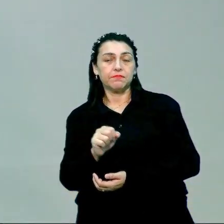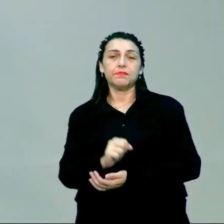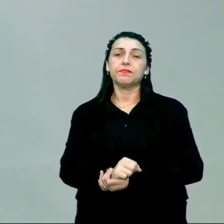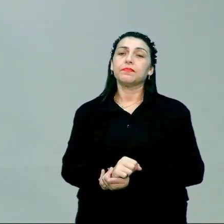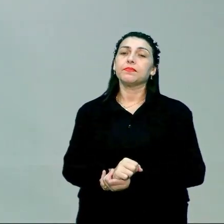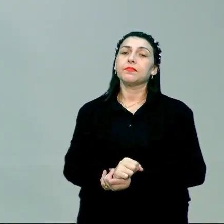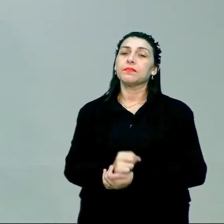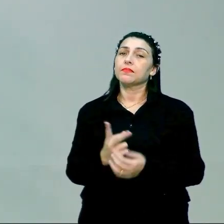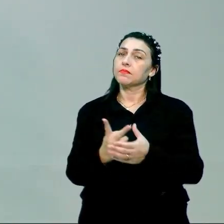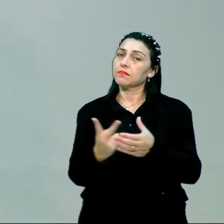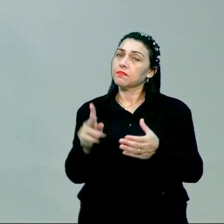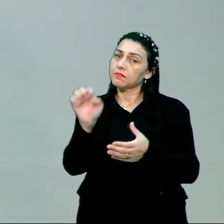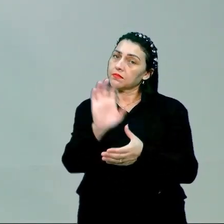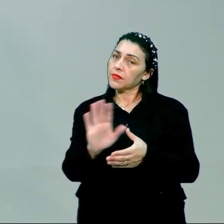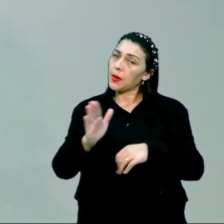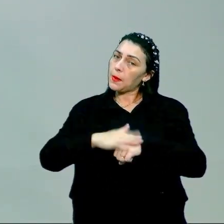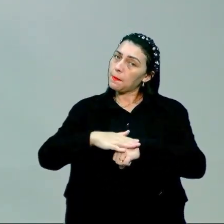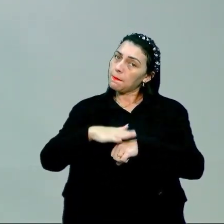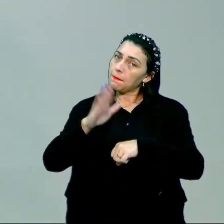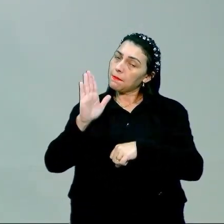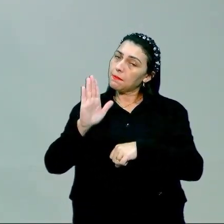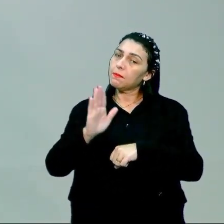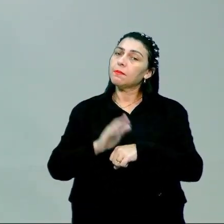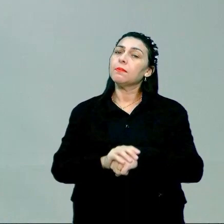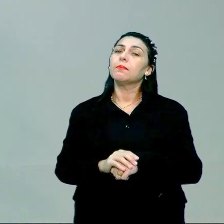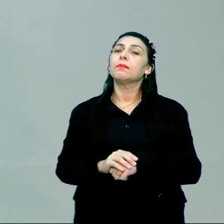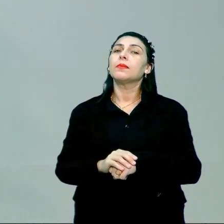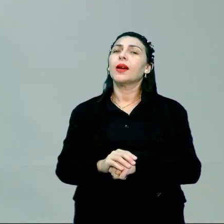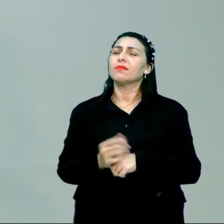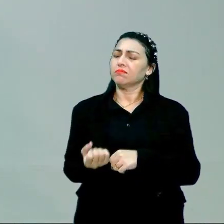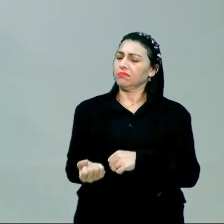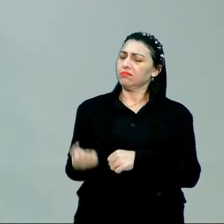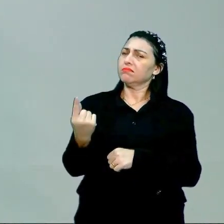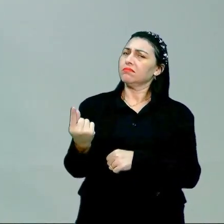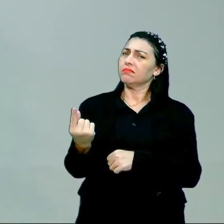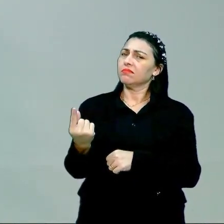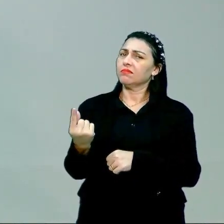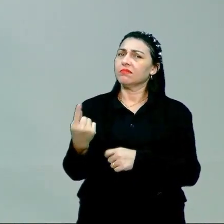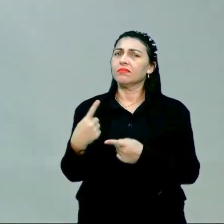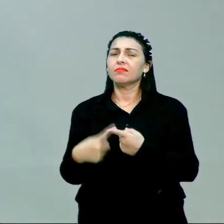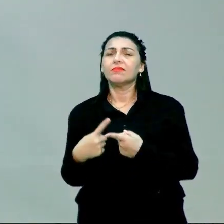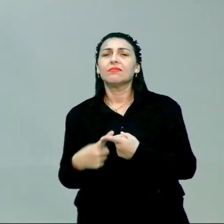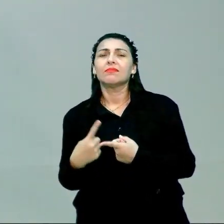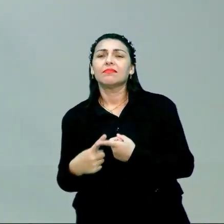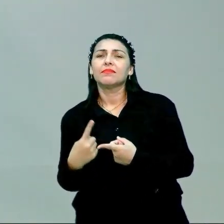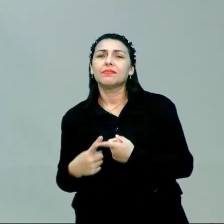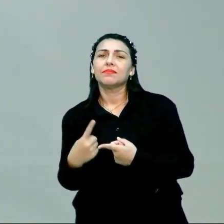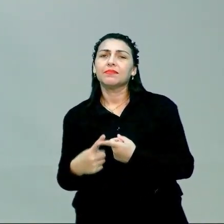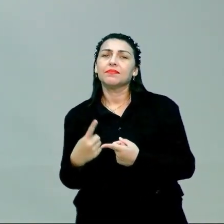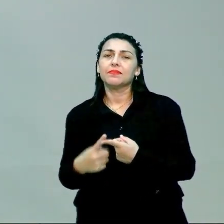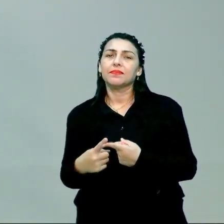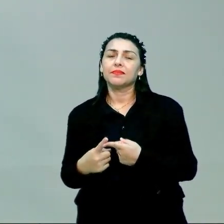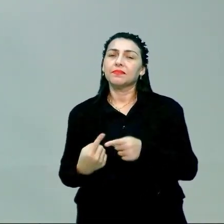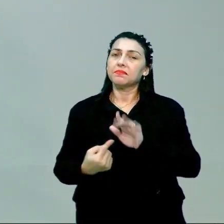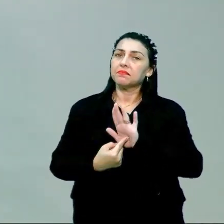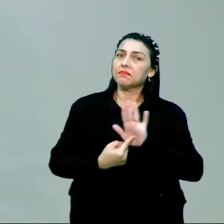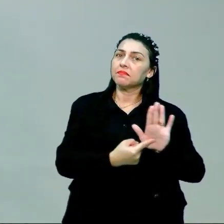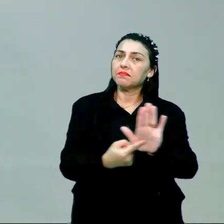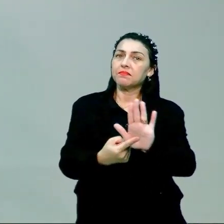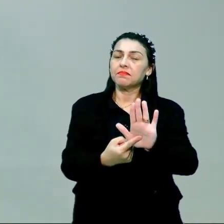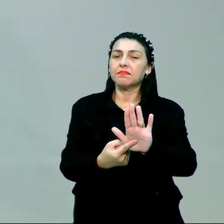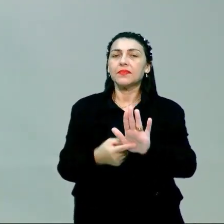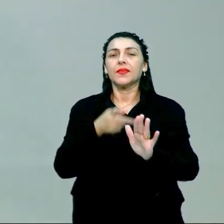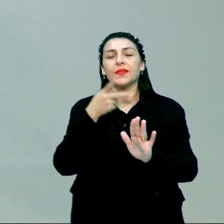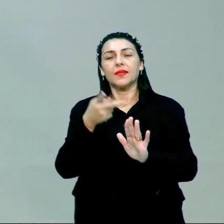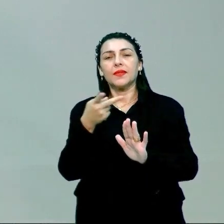vanguardas europeias que mais geram uma estranheza. Há até um destaque, né? Quando